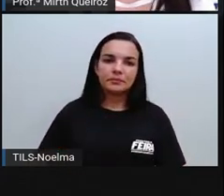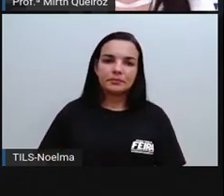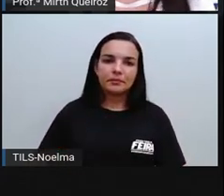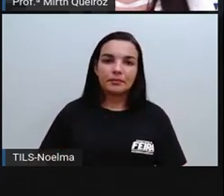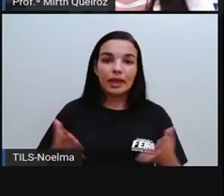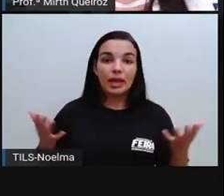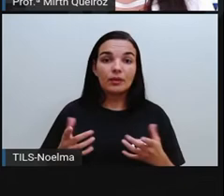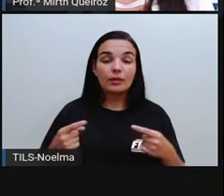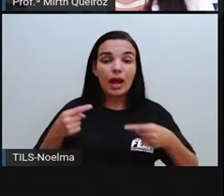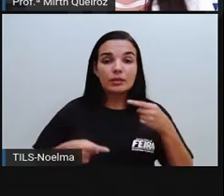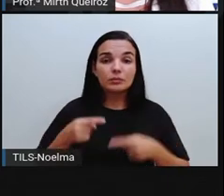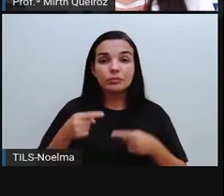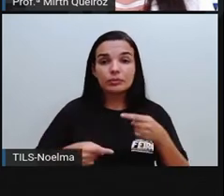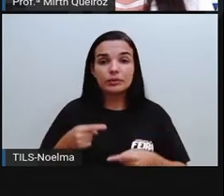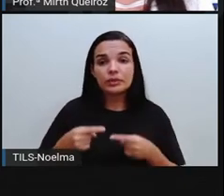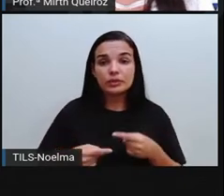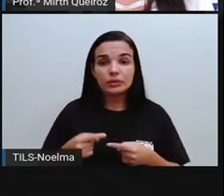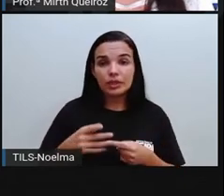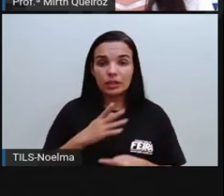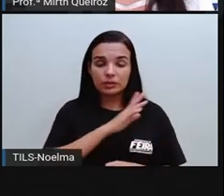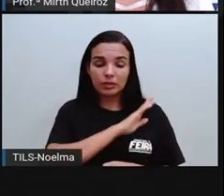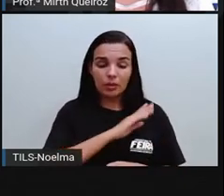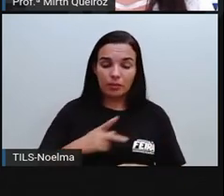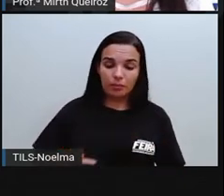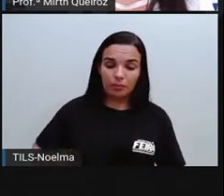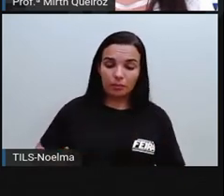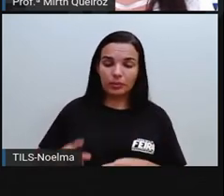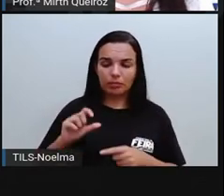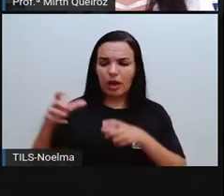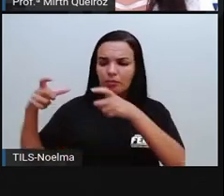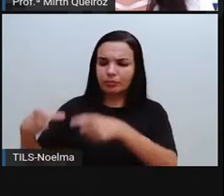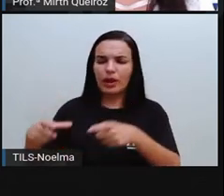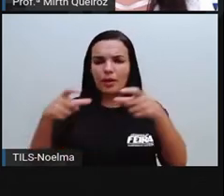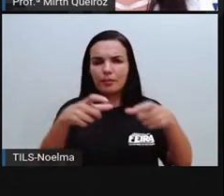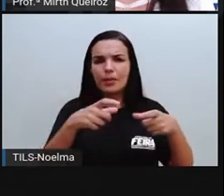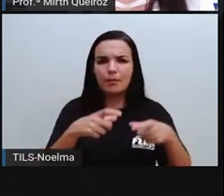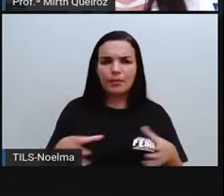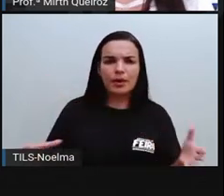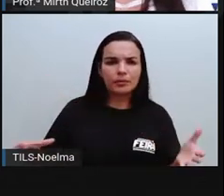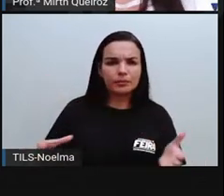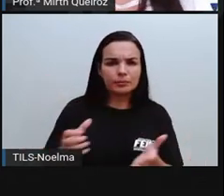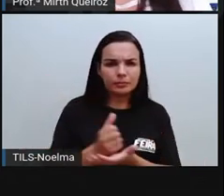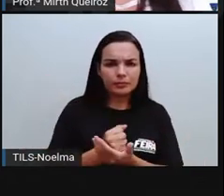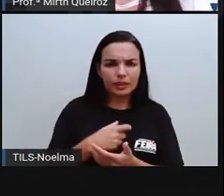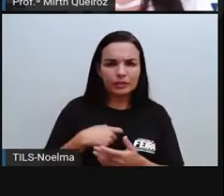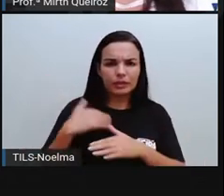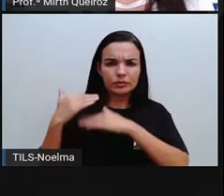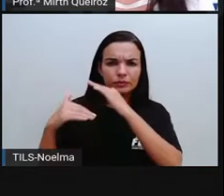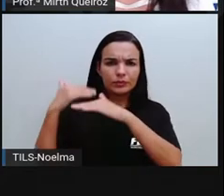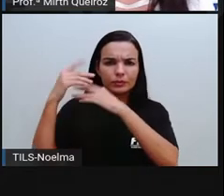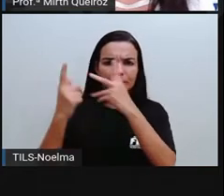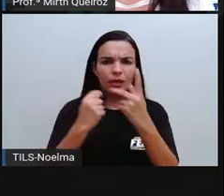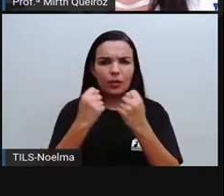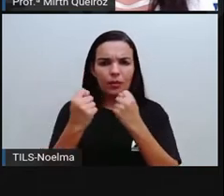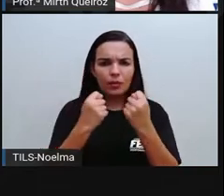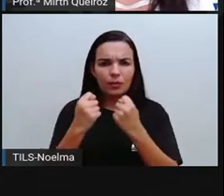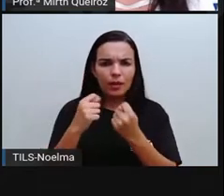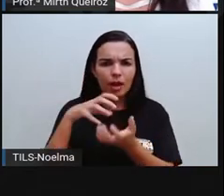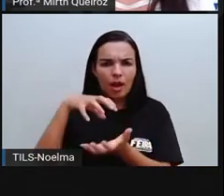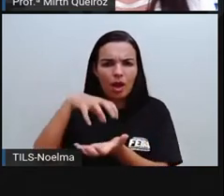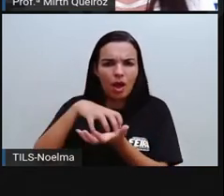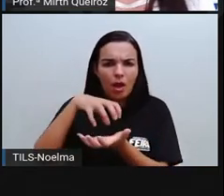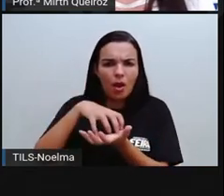As políticas públicas de ocupação e desenvolvimento econômico da porção oeste do território